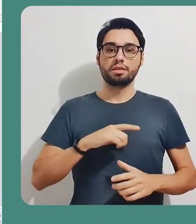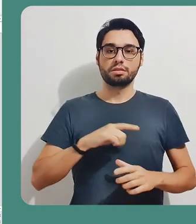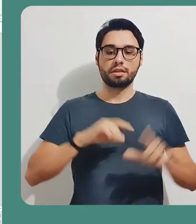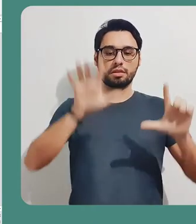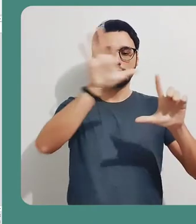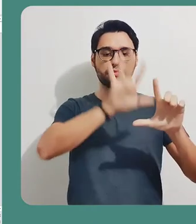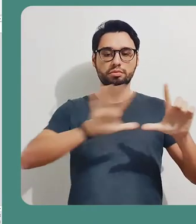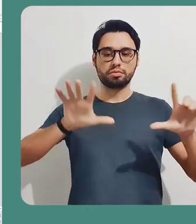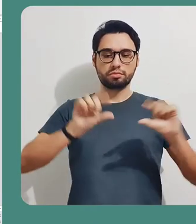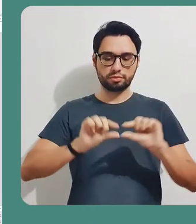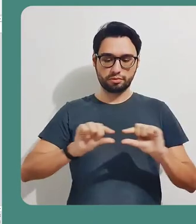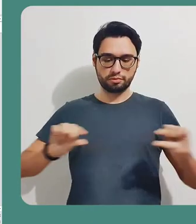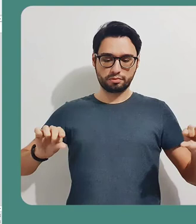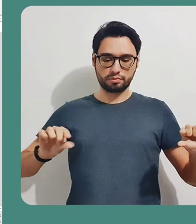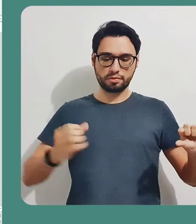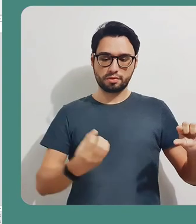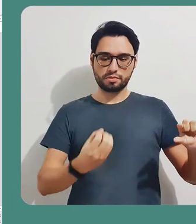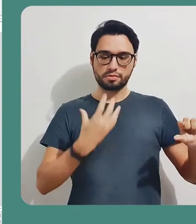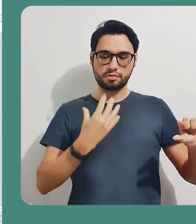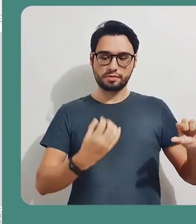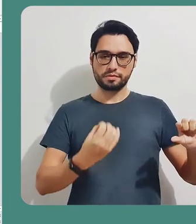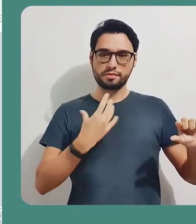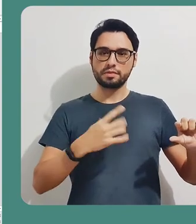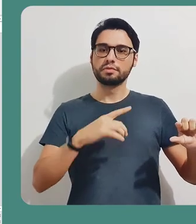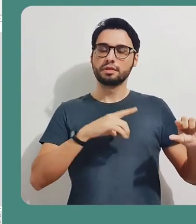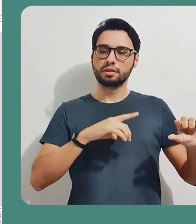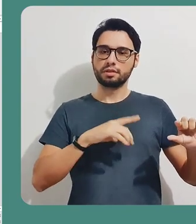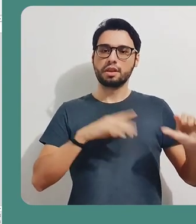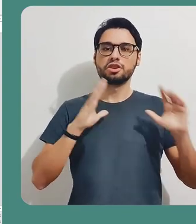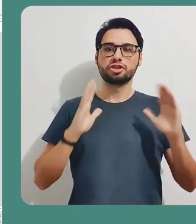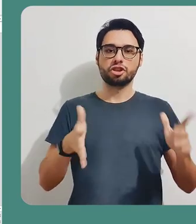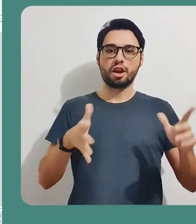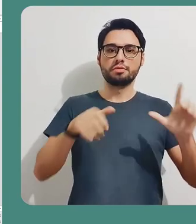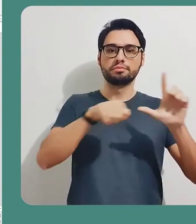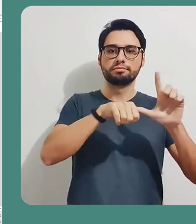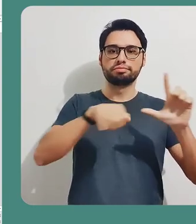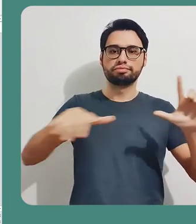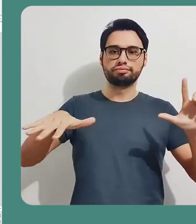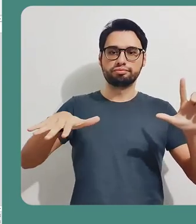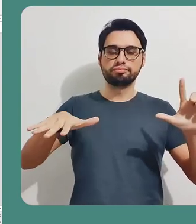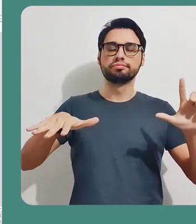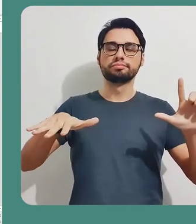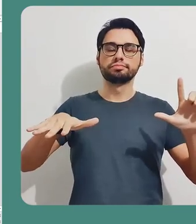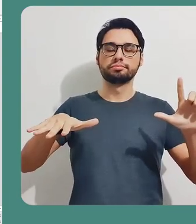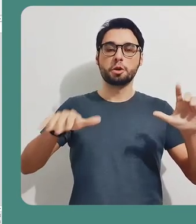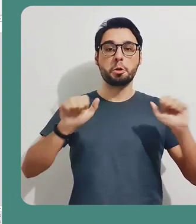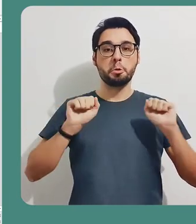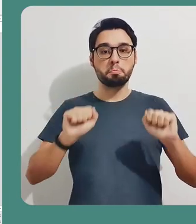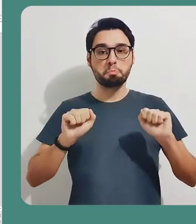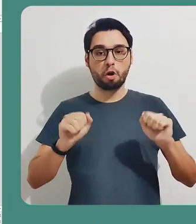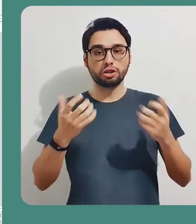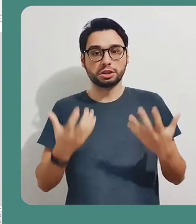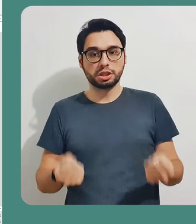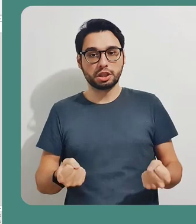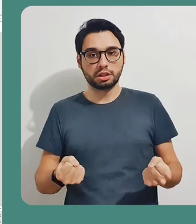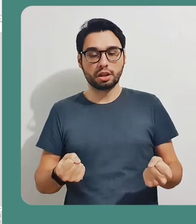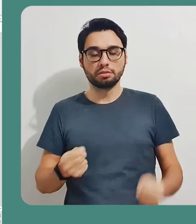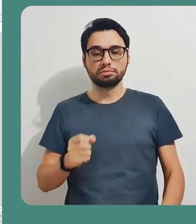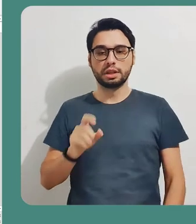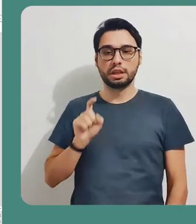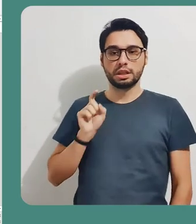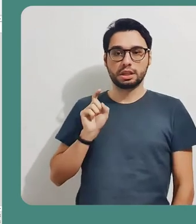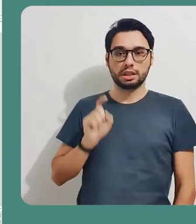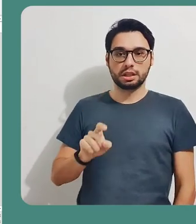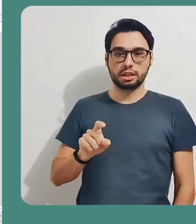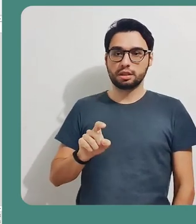direcionado para a janela que você está compartilhando, e vai vir uma mensagem aqui embaixo informando que o aplicativo Google Meets está compartilhando esta tua